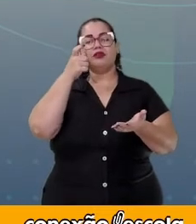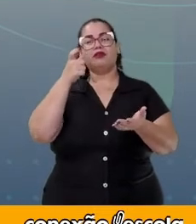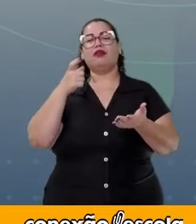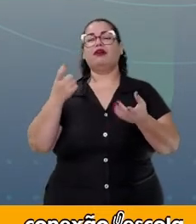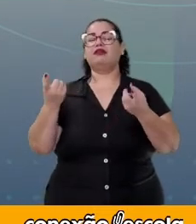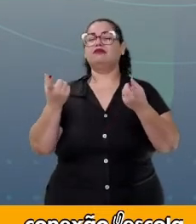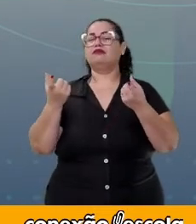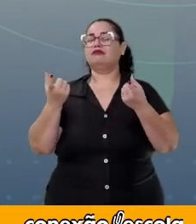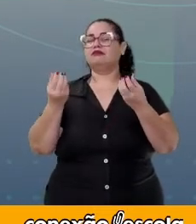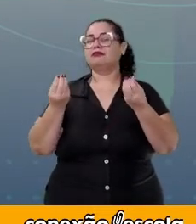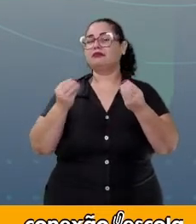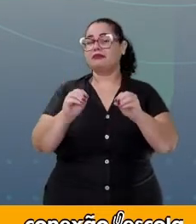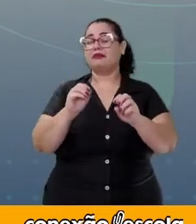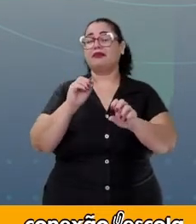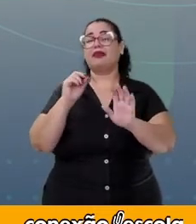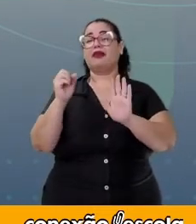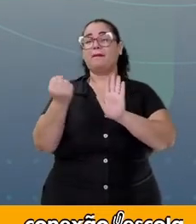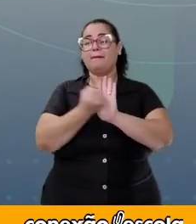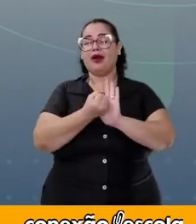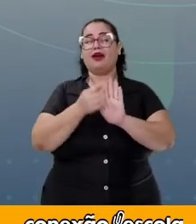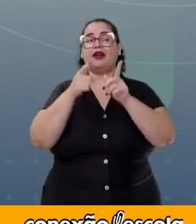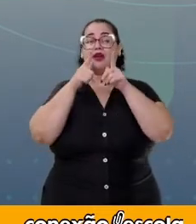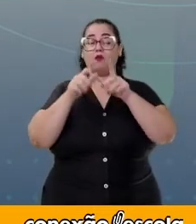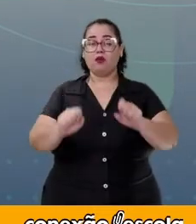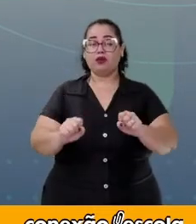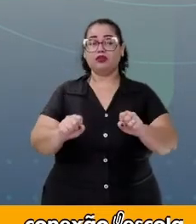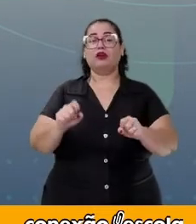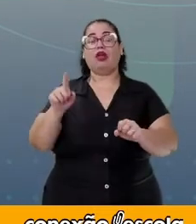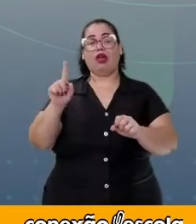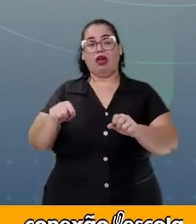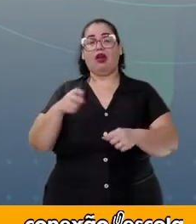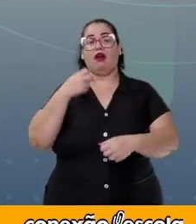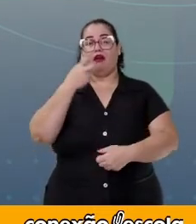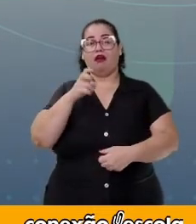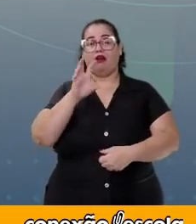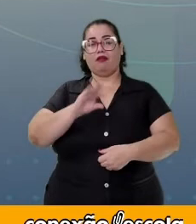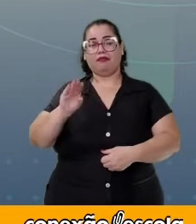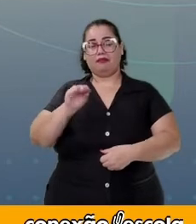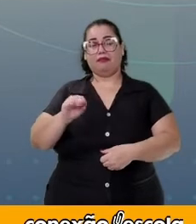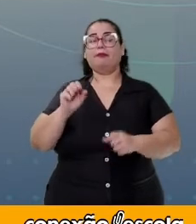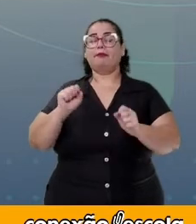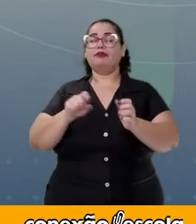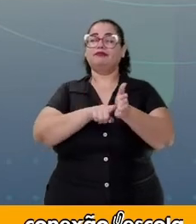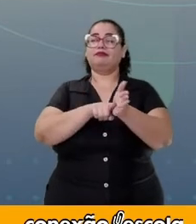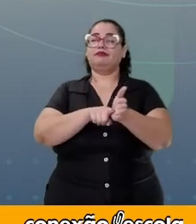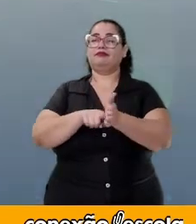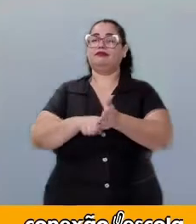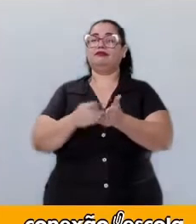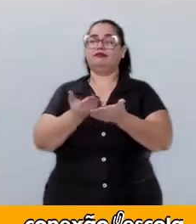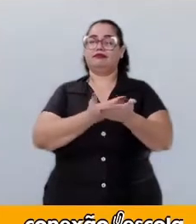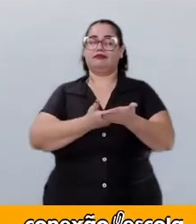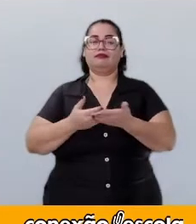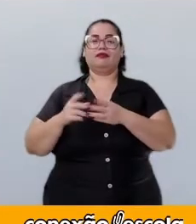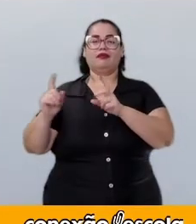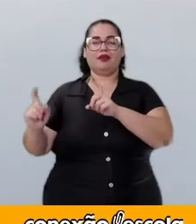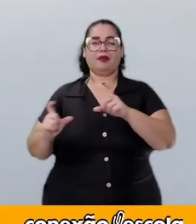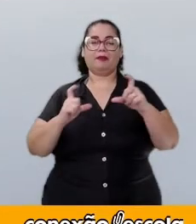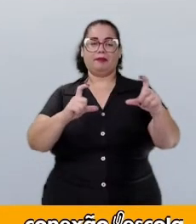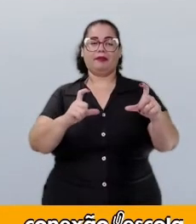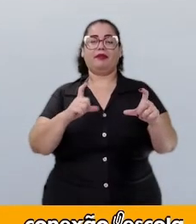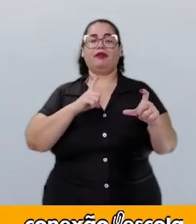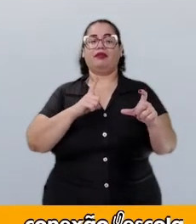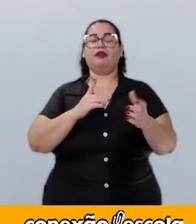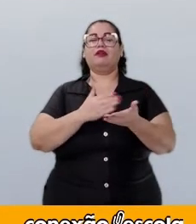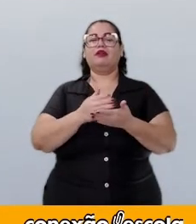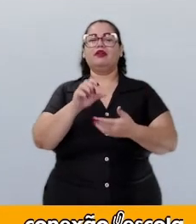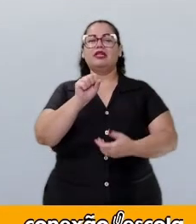marcas linguísticas que, mesmo no texto oral, pode ser estudado. O parágrafo inicia com